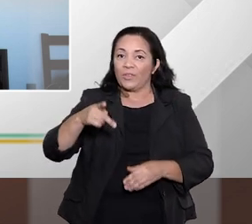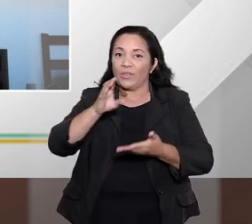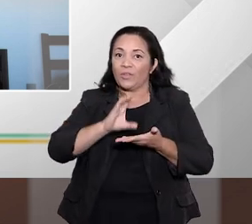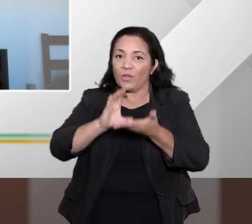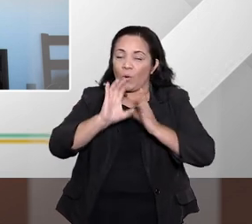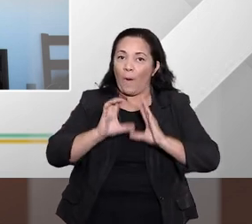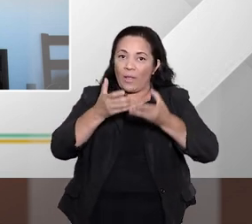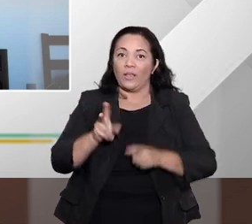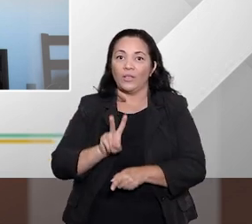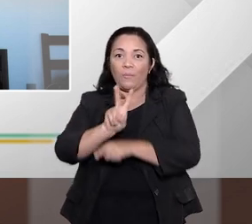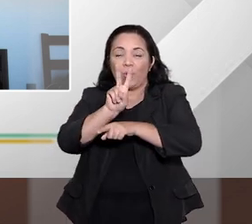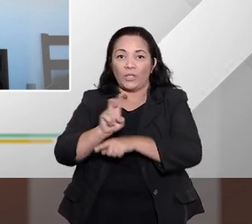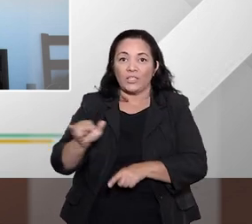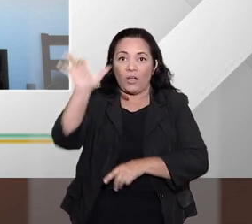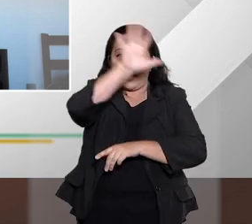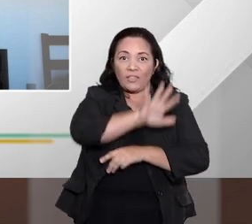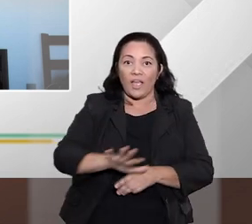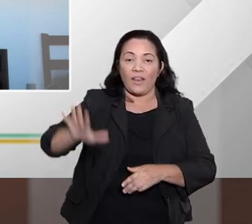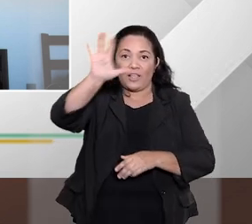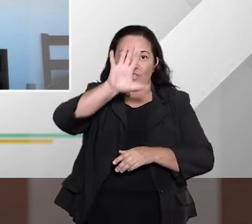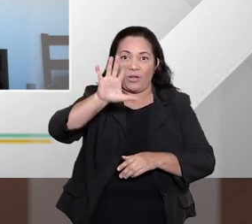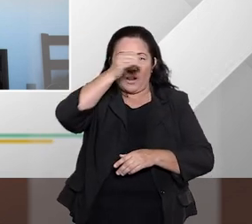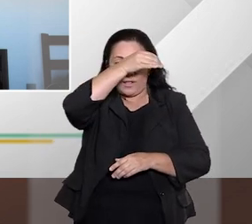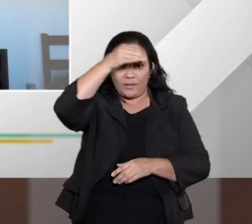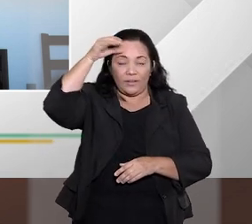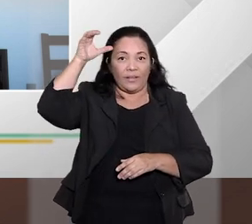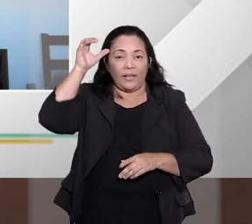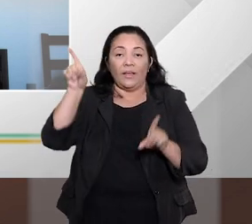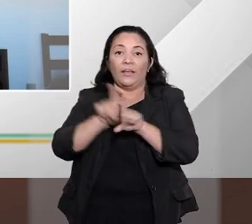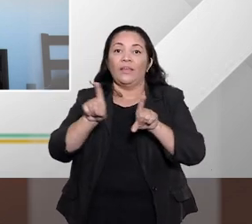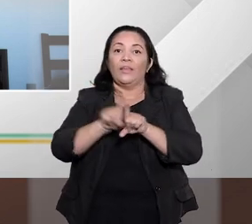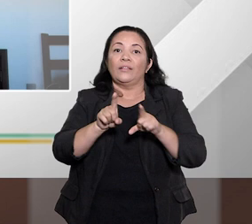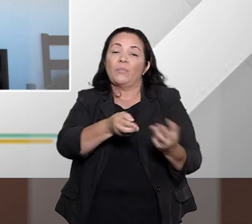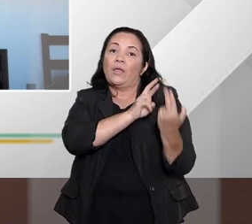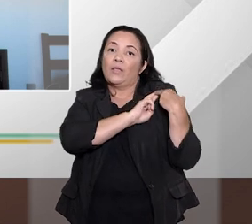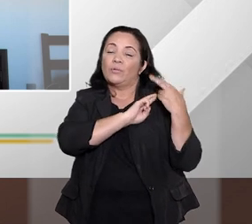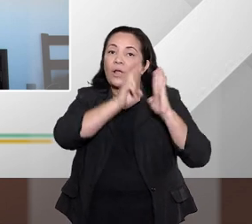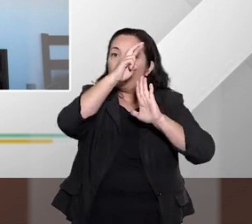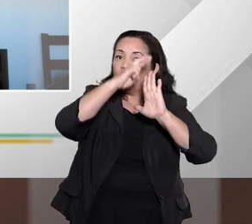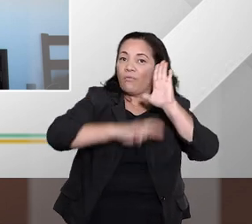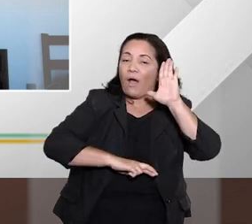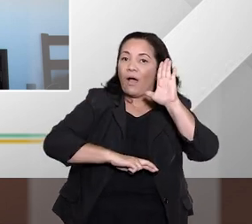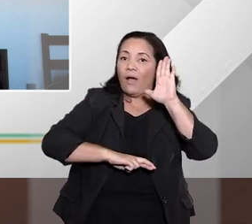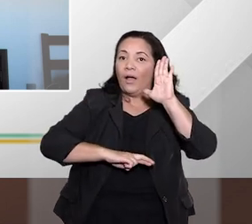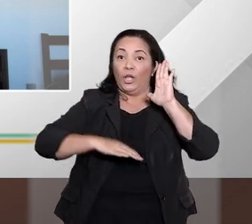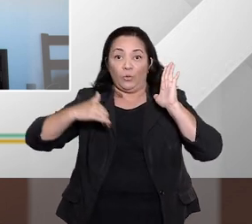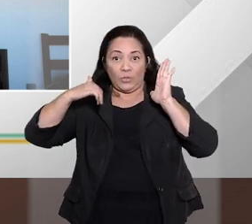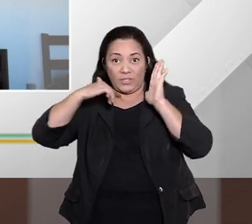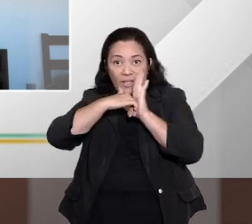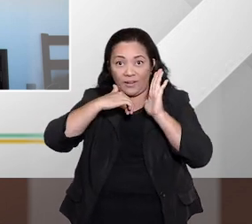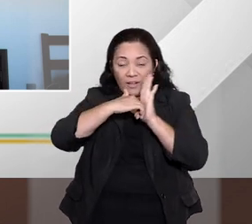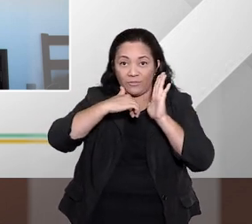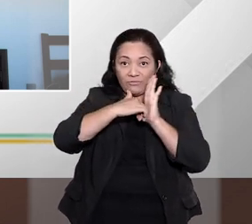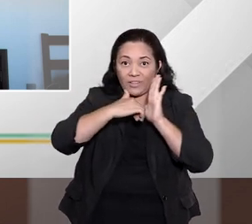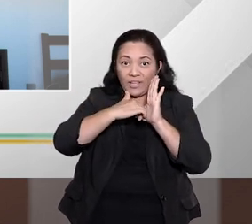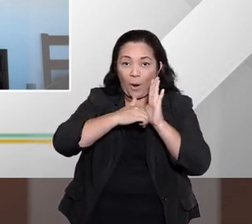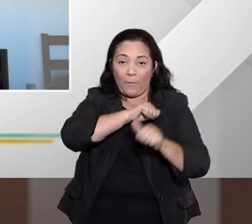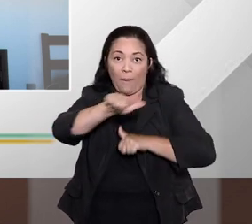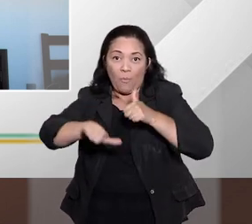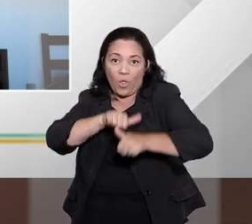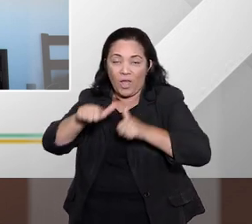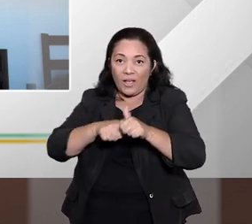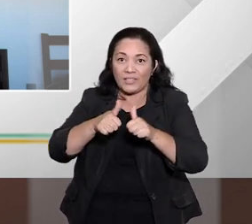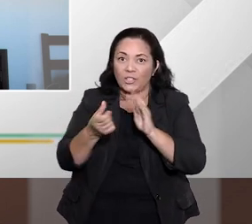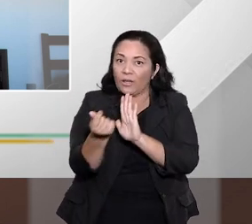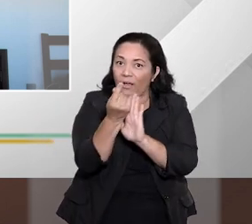Comitê de Proteção Internacional dos Consumidores e foi relatora-geral da Comissão de Juristas do Senado Federal para a atualização do